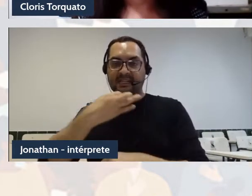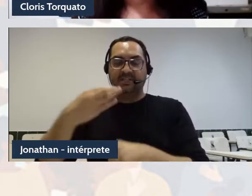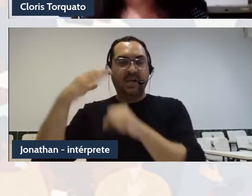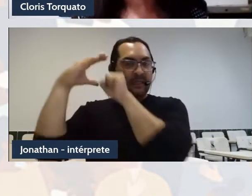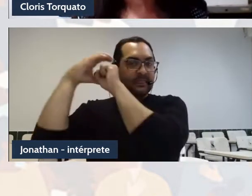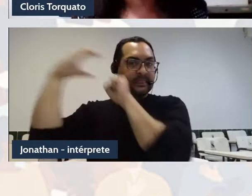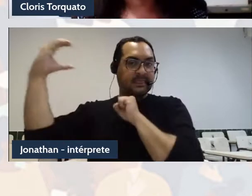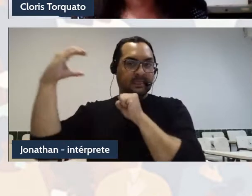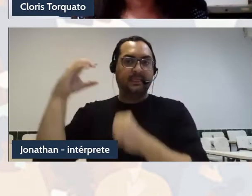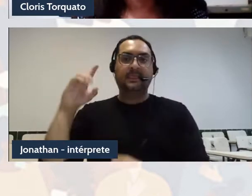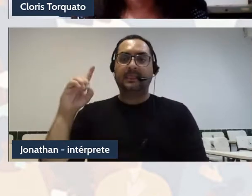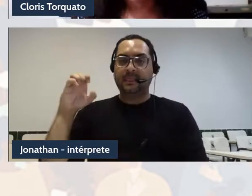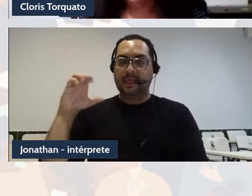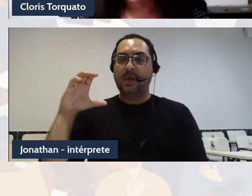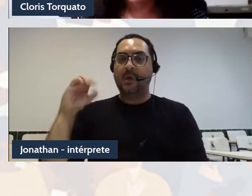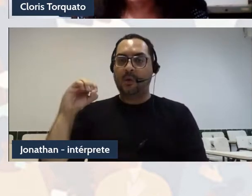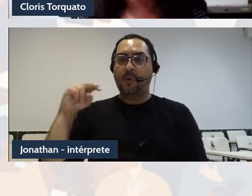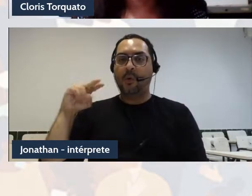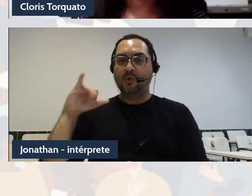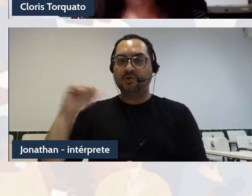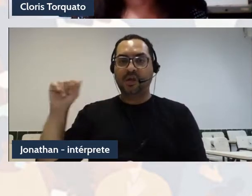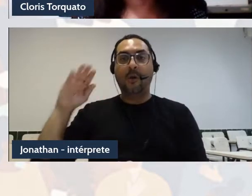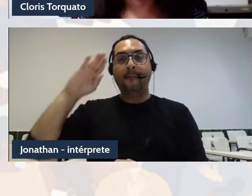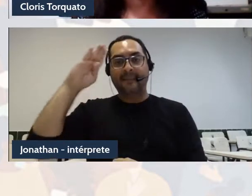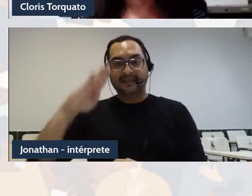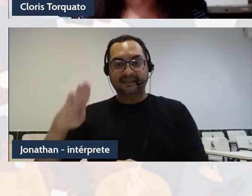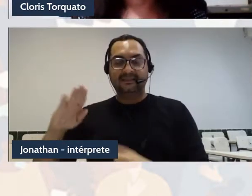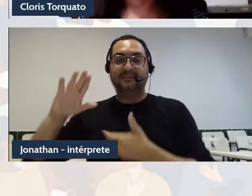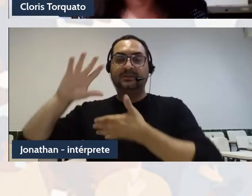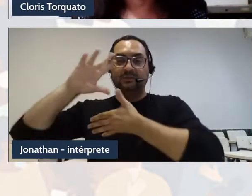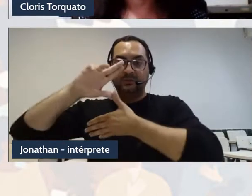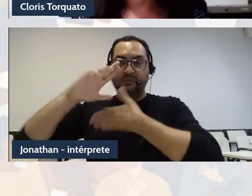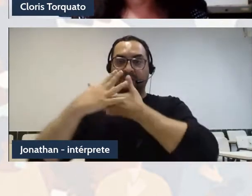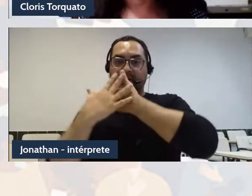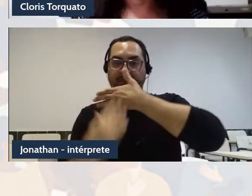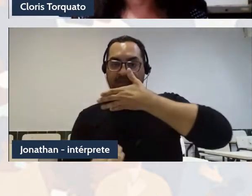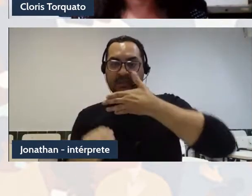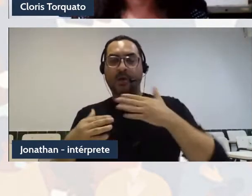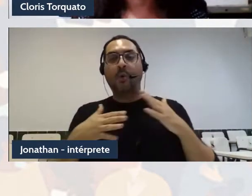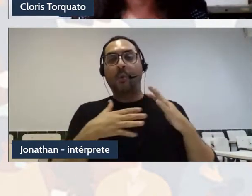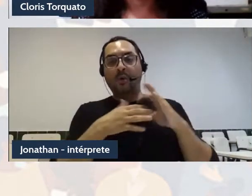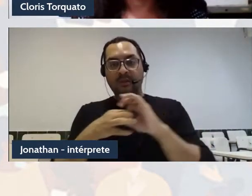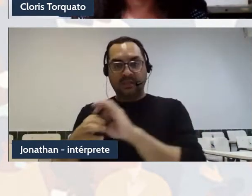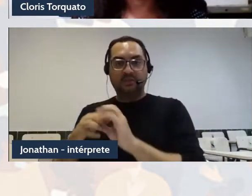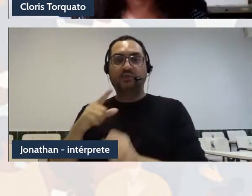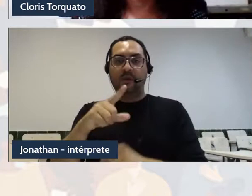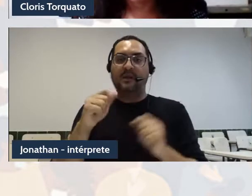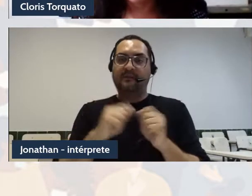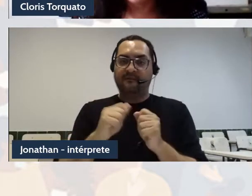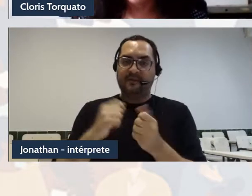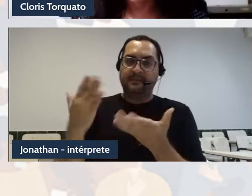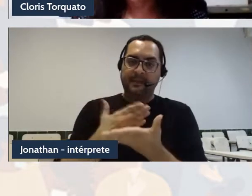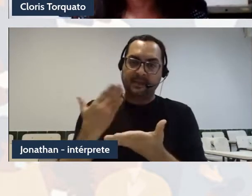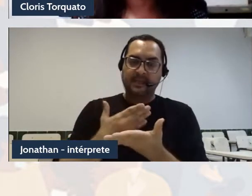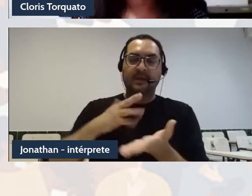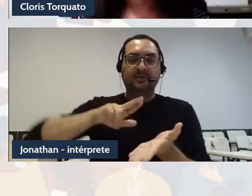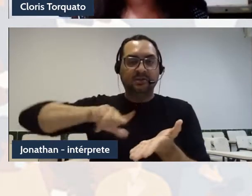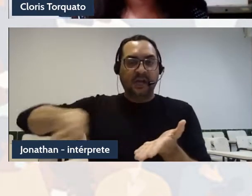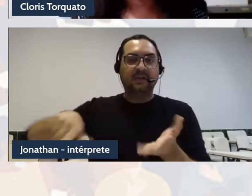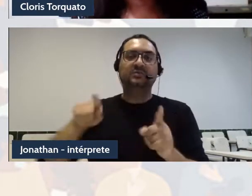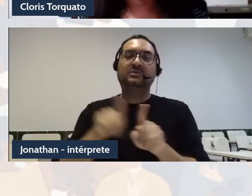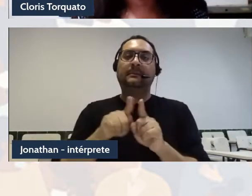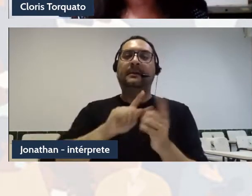e no contexto latino-americano. É autor e coautor de materiais didáticos impressos e digitais.